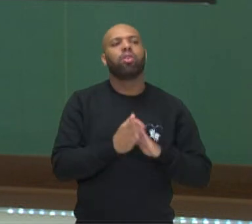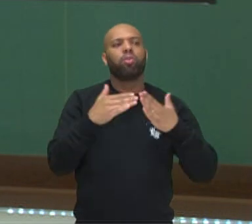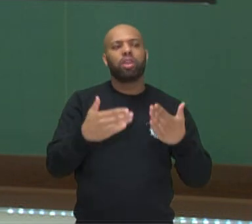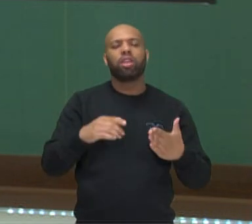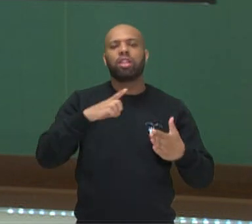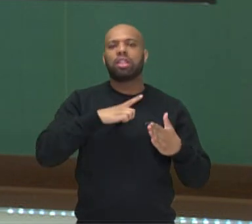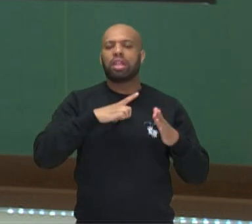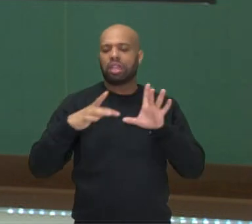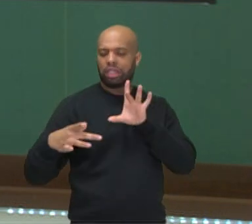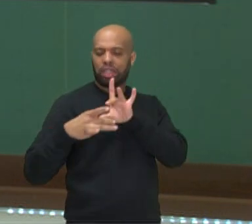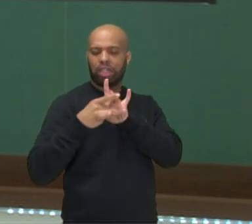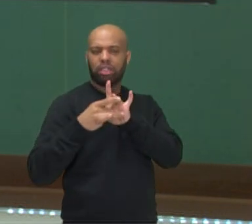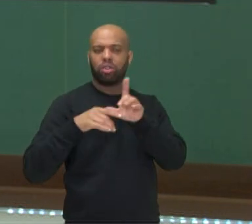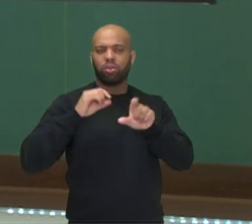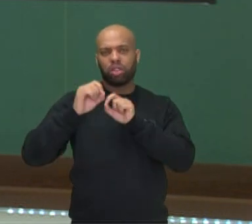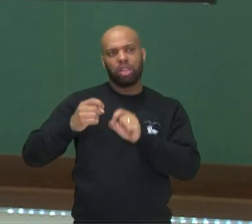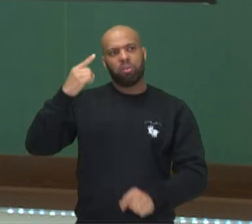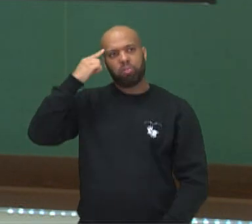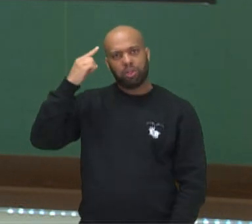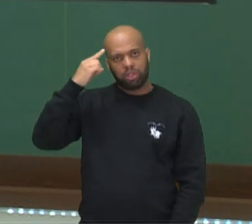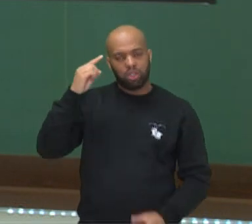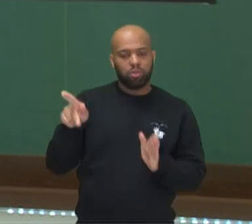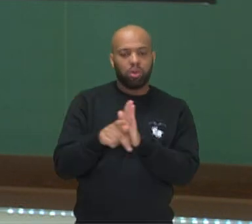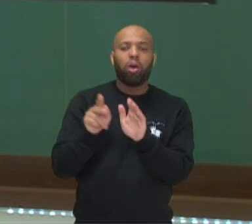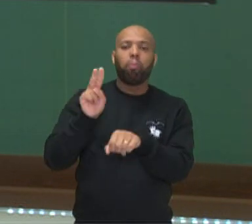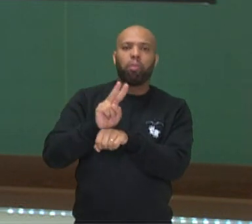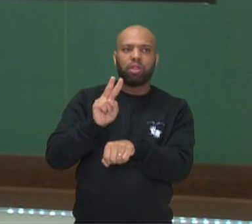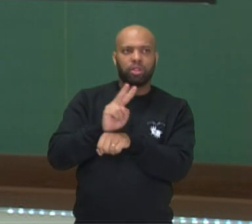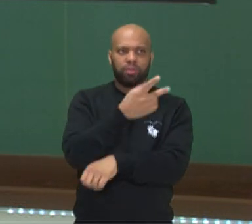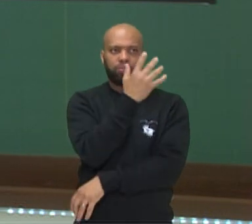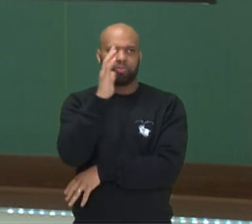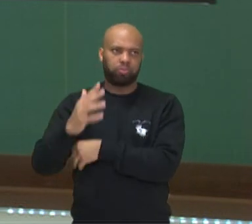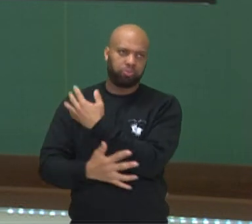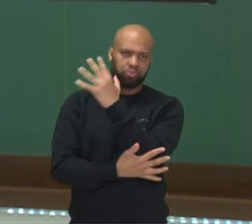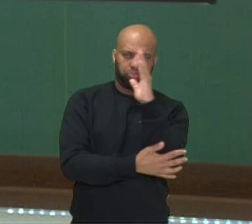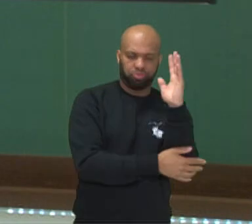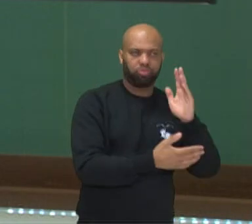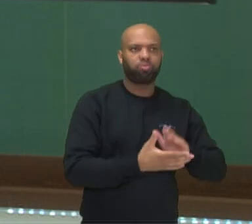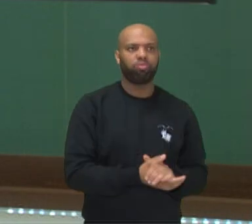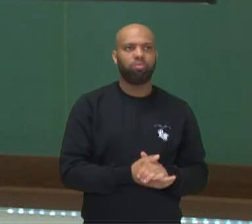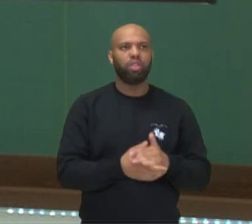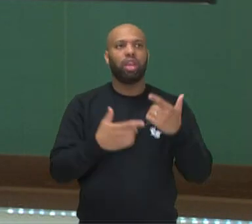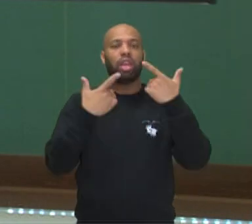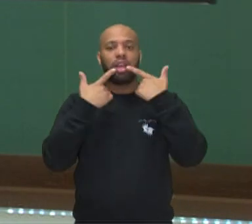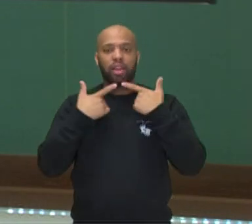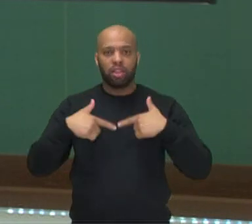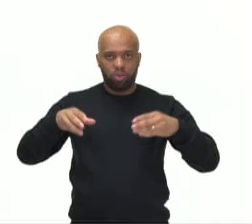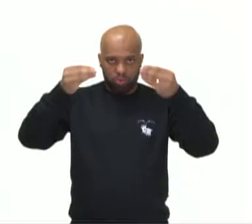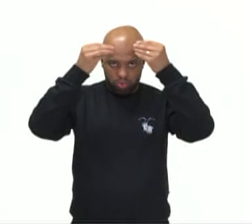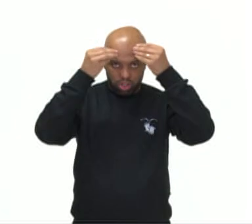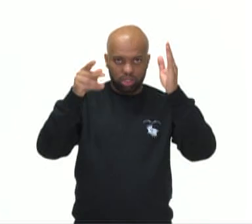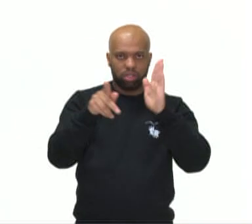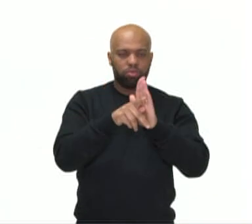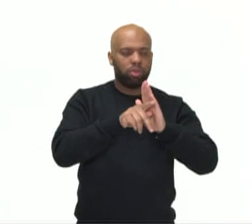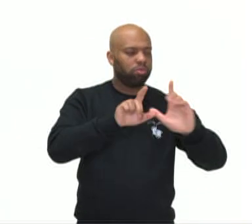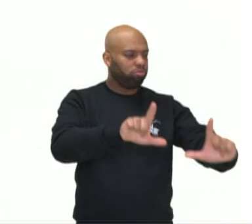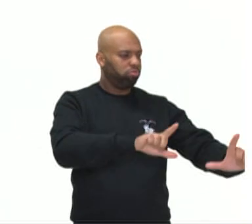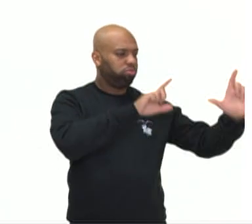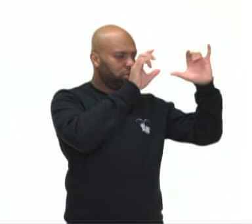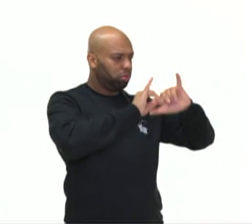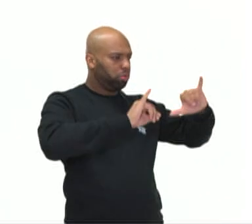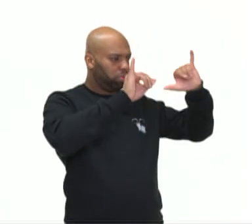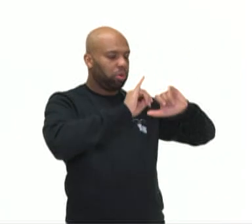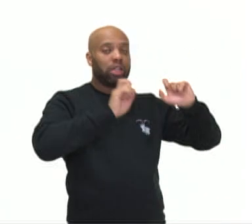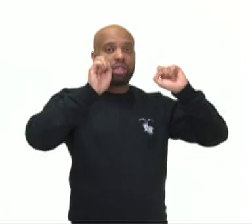veiculando aí uma ideia de proteção ambiental. A linguagem do anúncio publicitário, ela pode ser